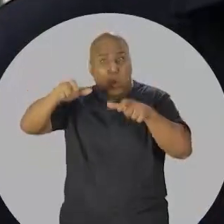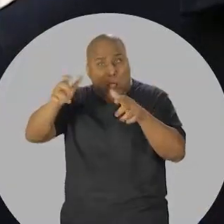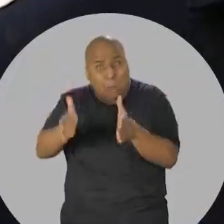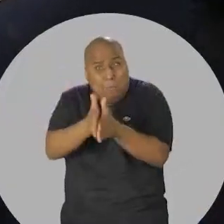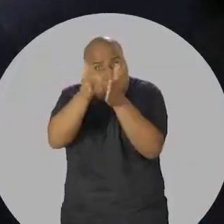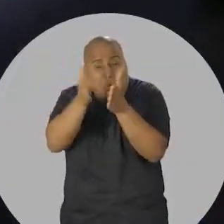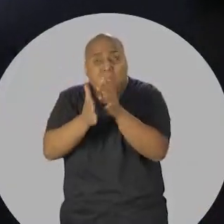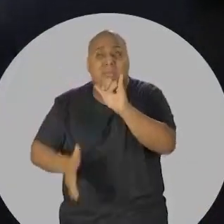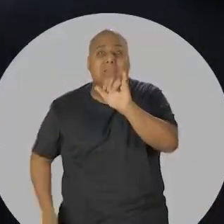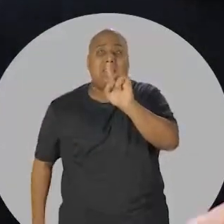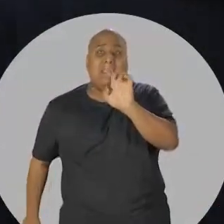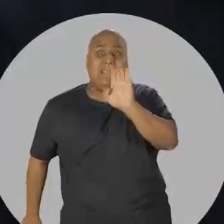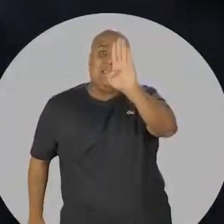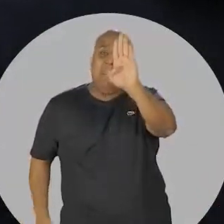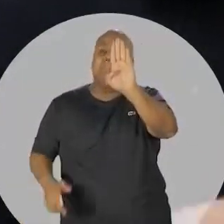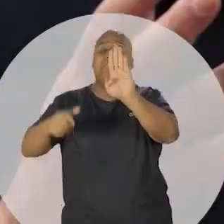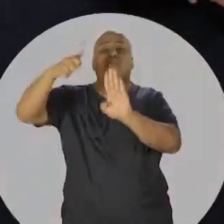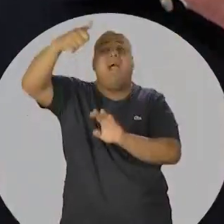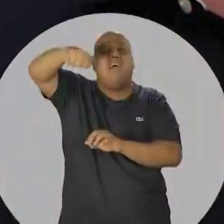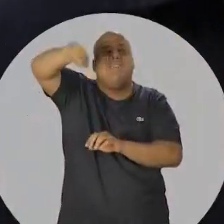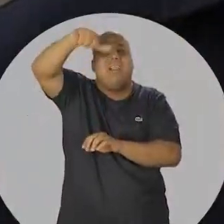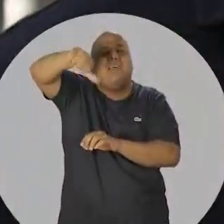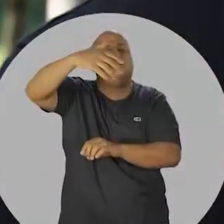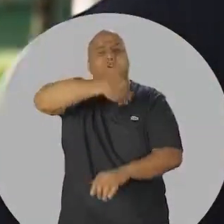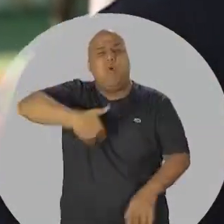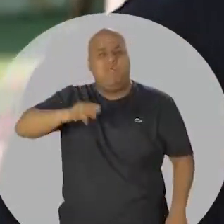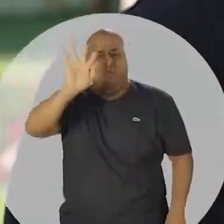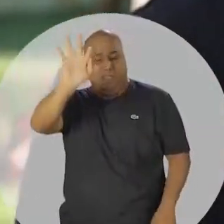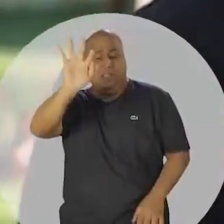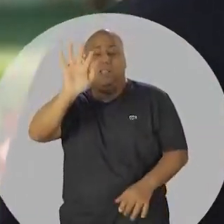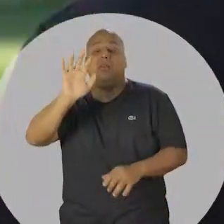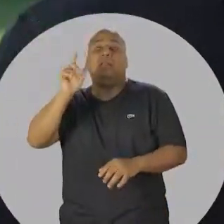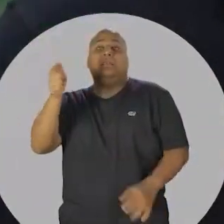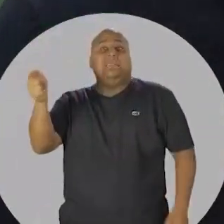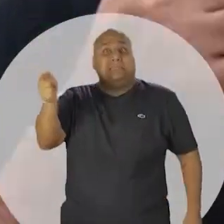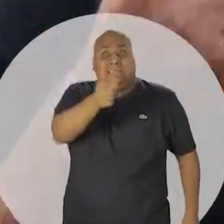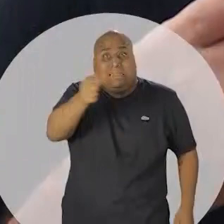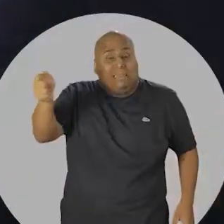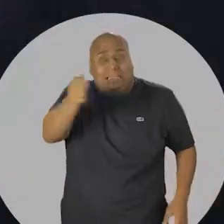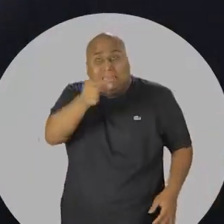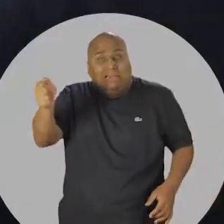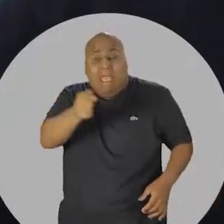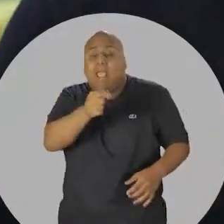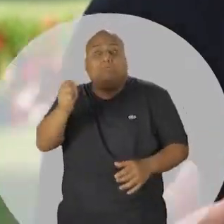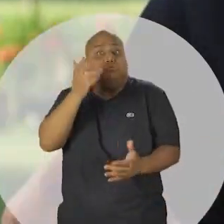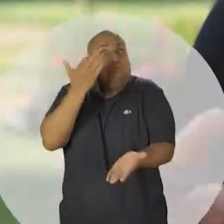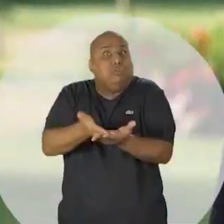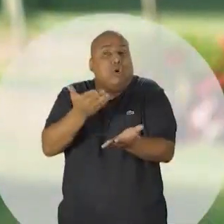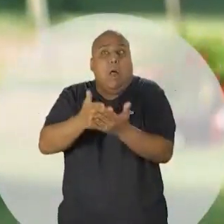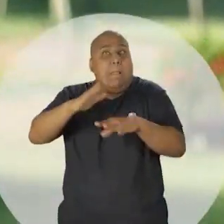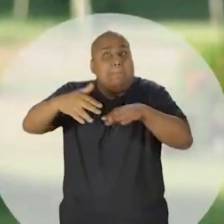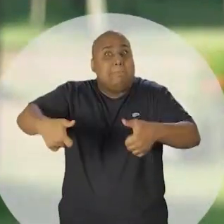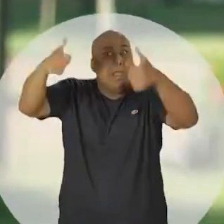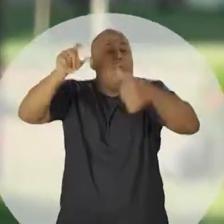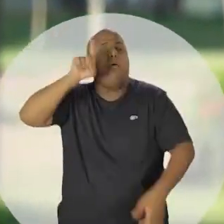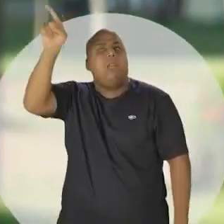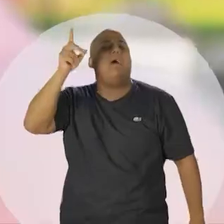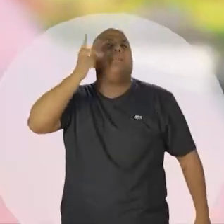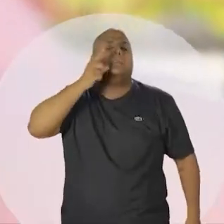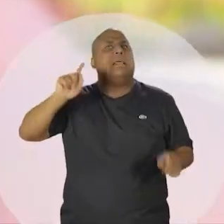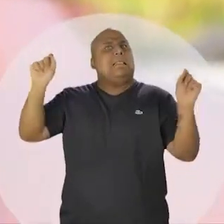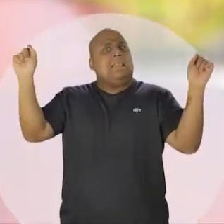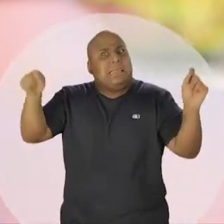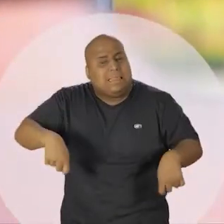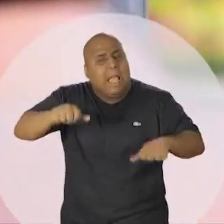estados mais pobres do Brasil, no IDEB, que é o Índice de Avaliação da Escola do Governo Federal, 77 das 100 melhores escolas estão no Ceará.